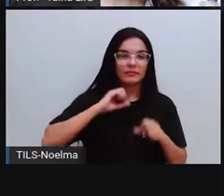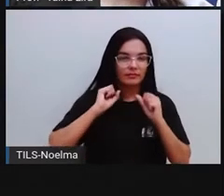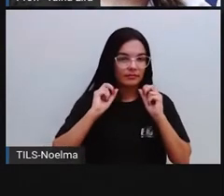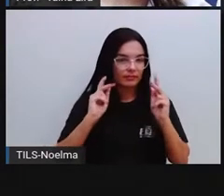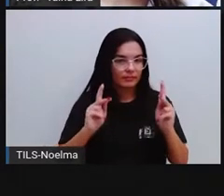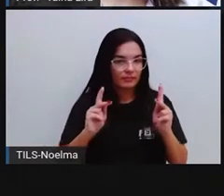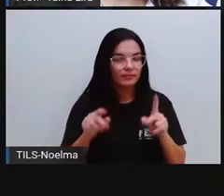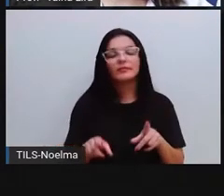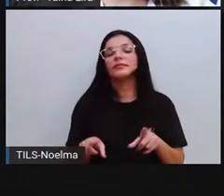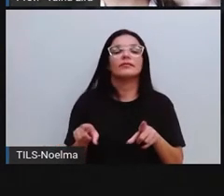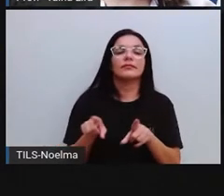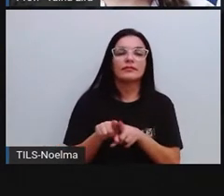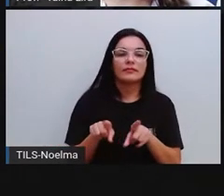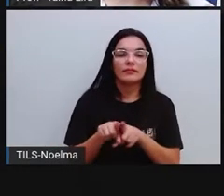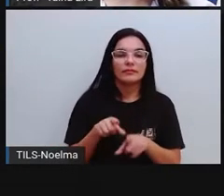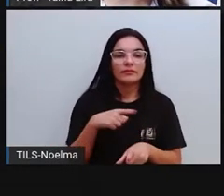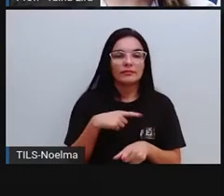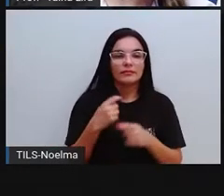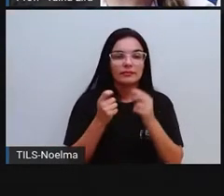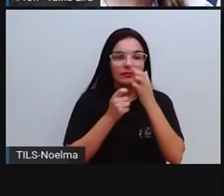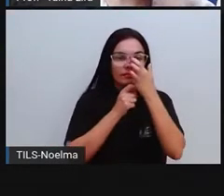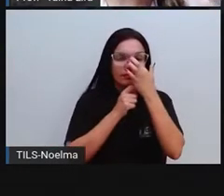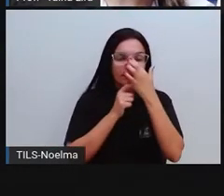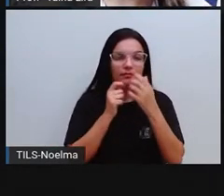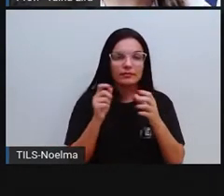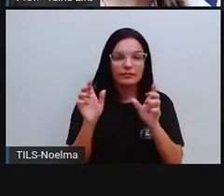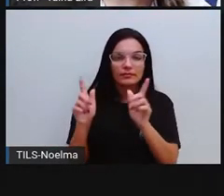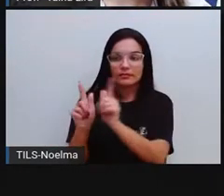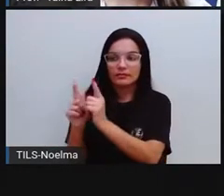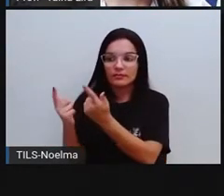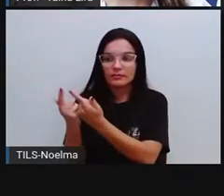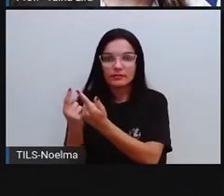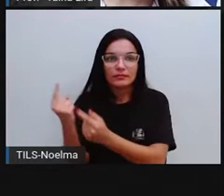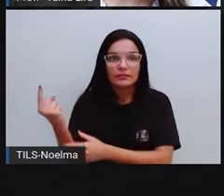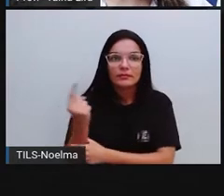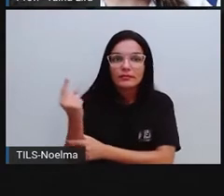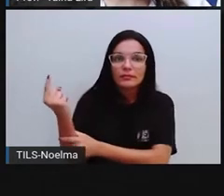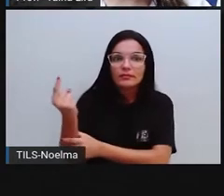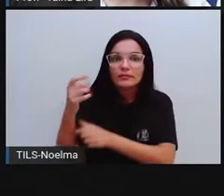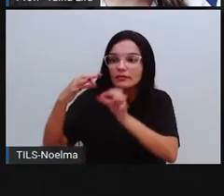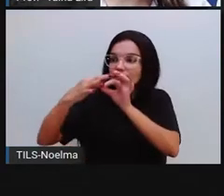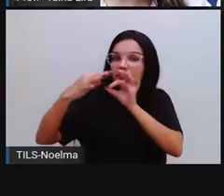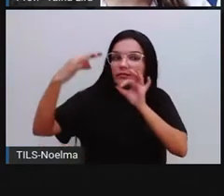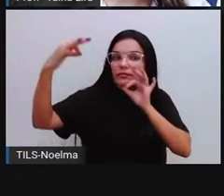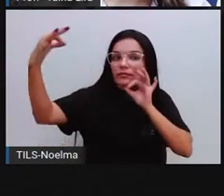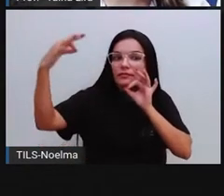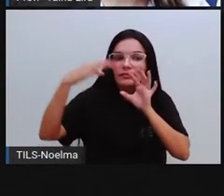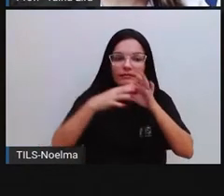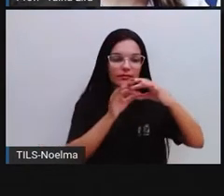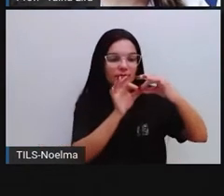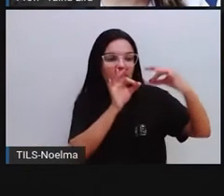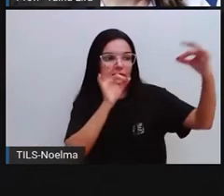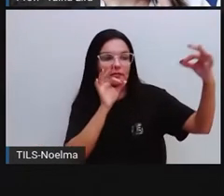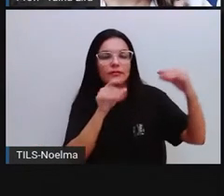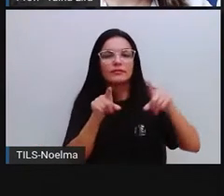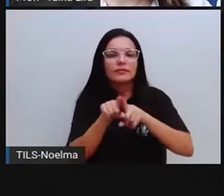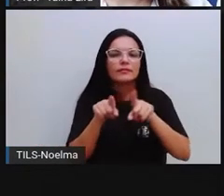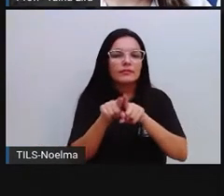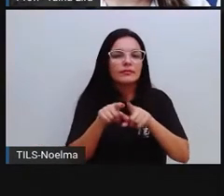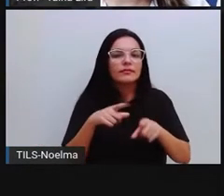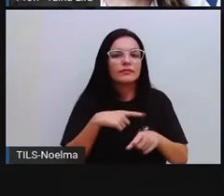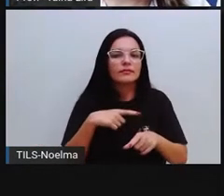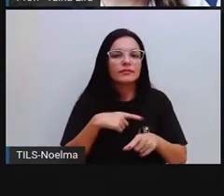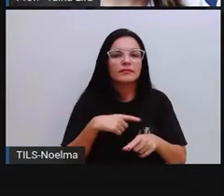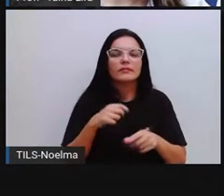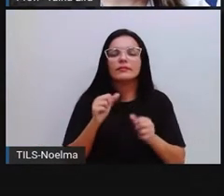existem também ainda tribos que são muito isoladas, certo? Inclusive, existe um órgão federal que